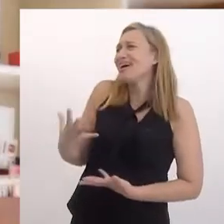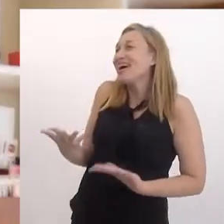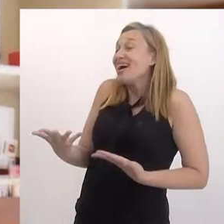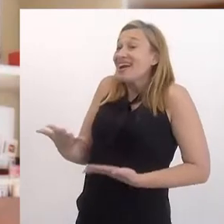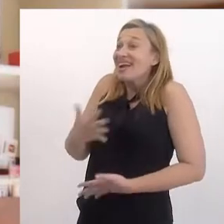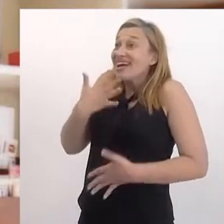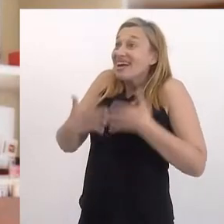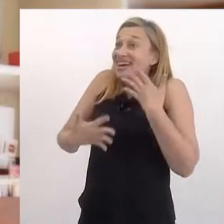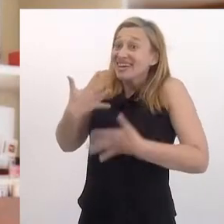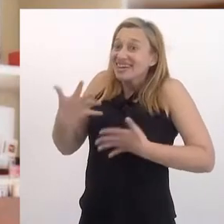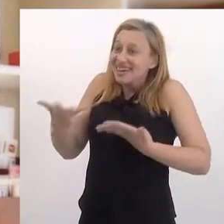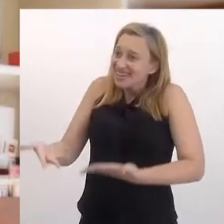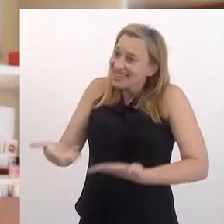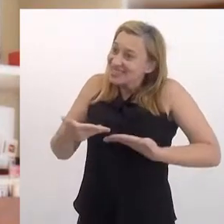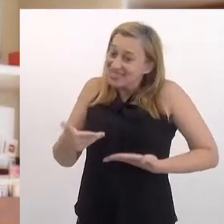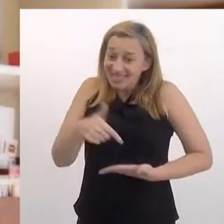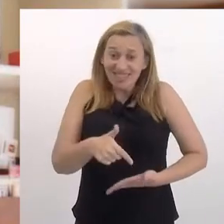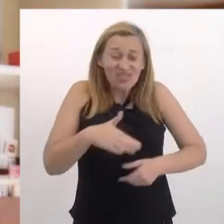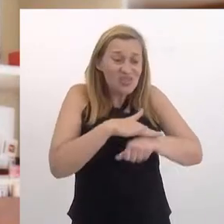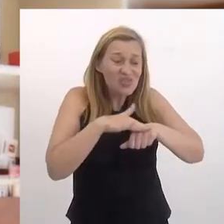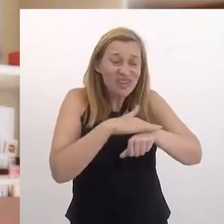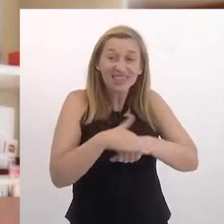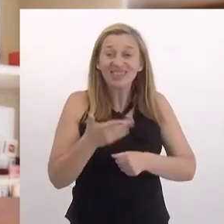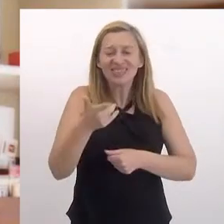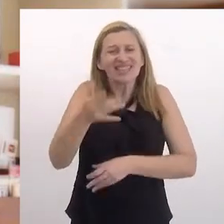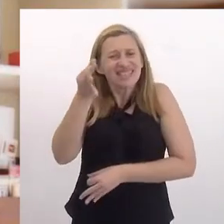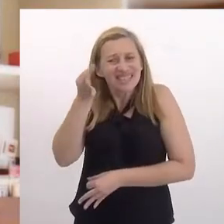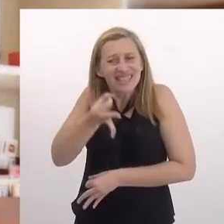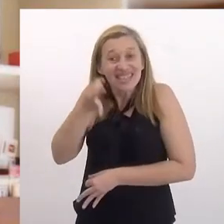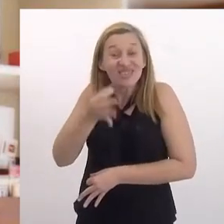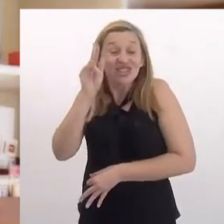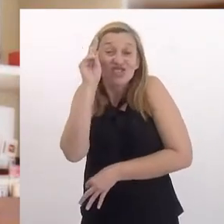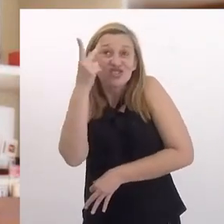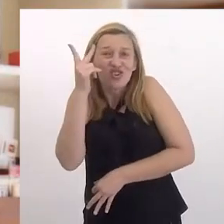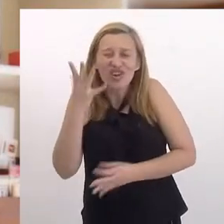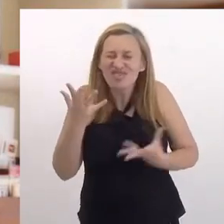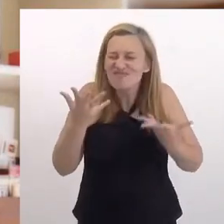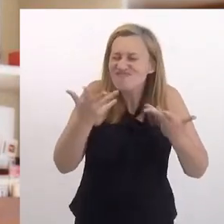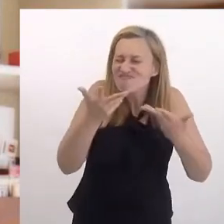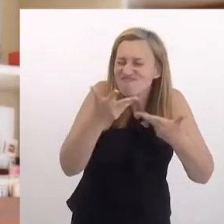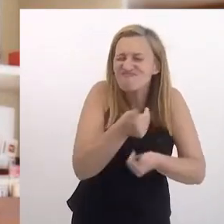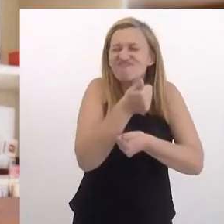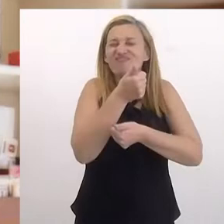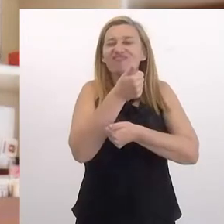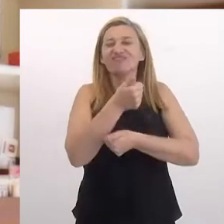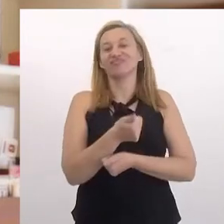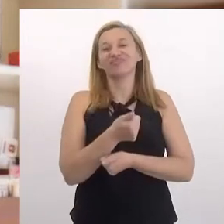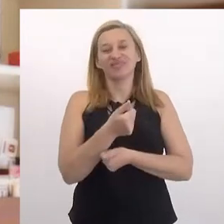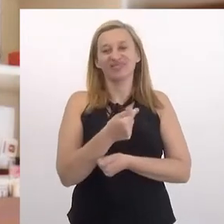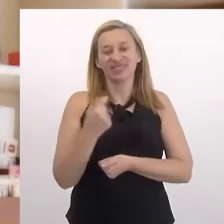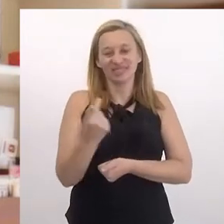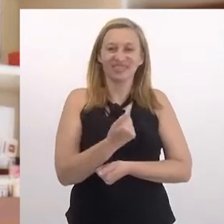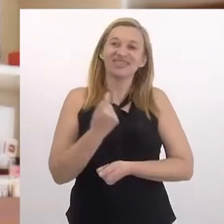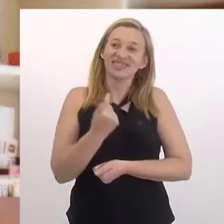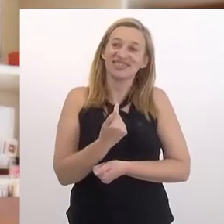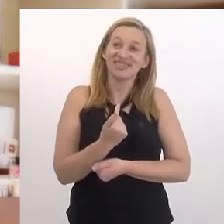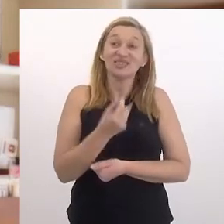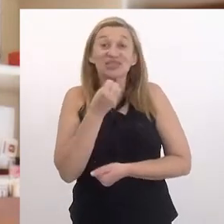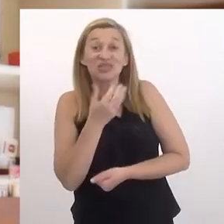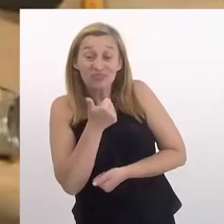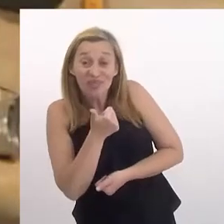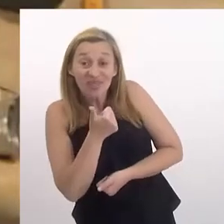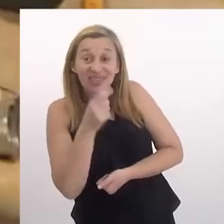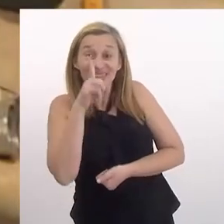é prazer receber você aqui no programa, conversar com você. Tenho certeza que você tem histórias super inspiradoras para a gente.